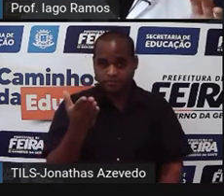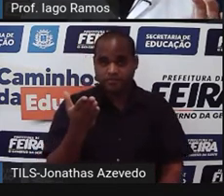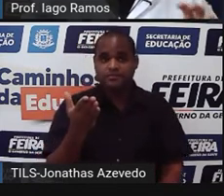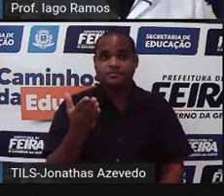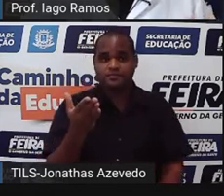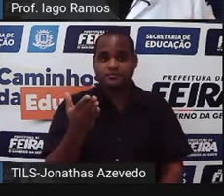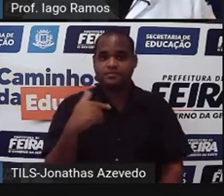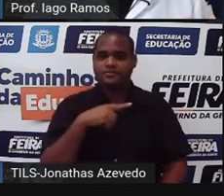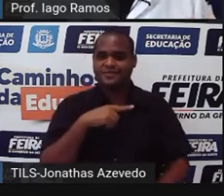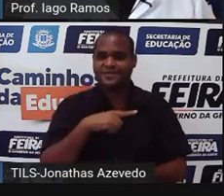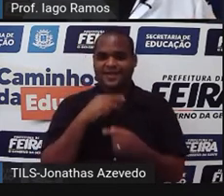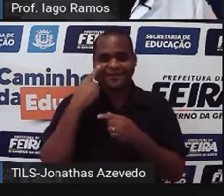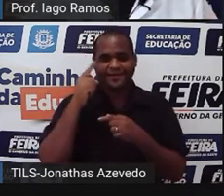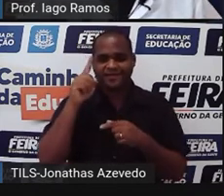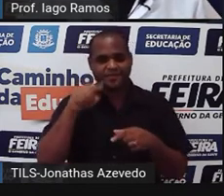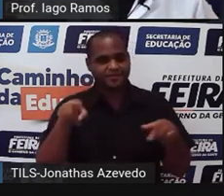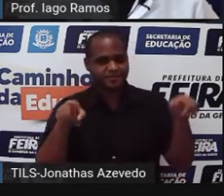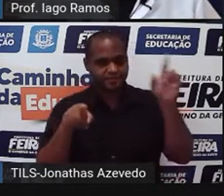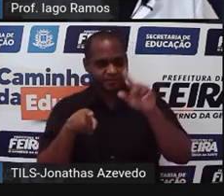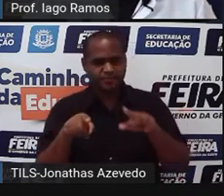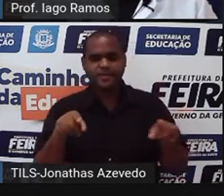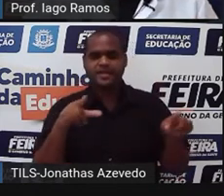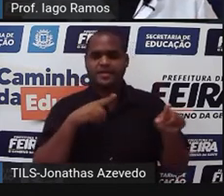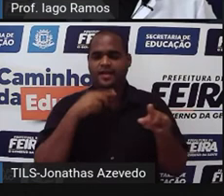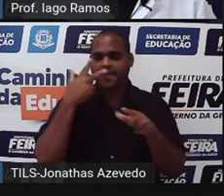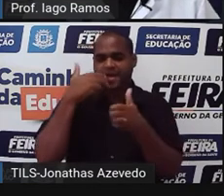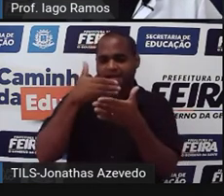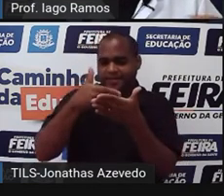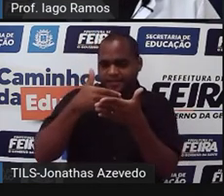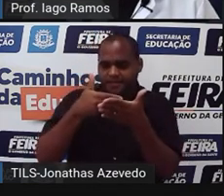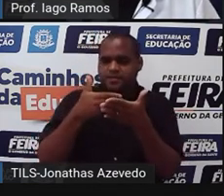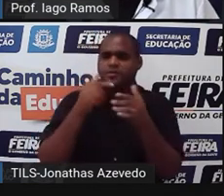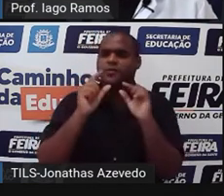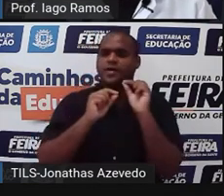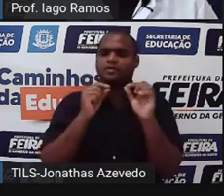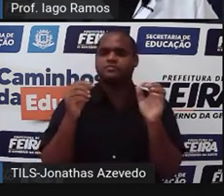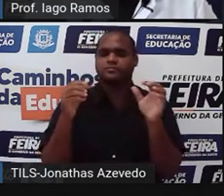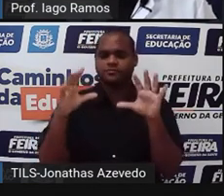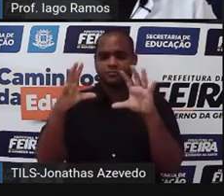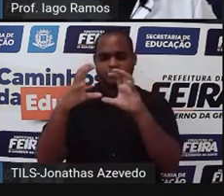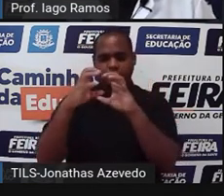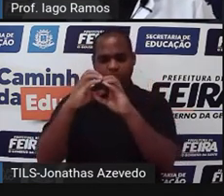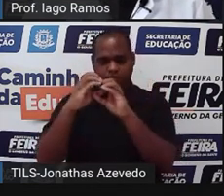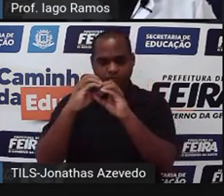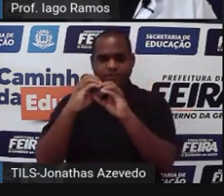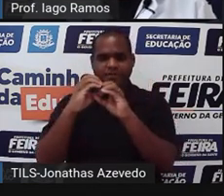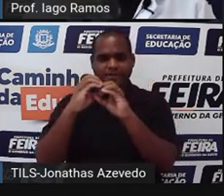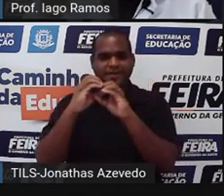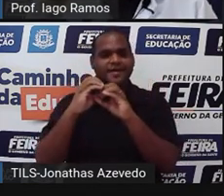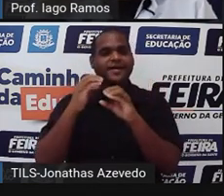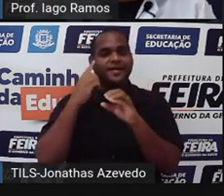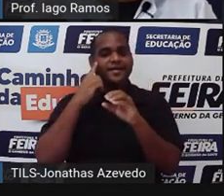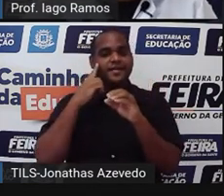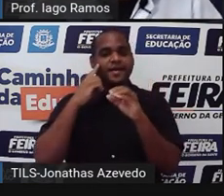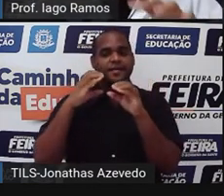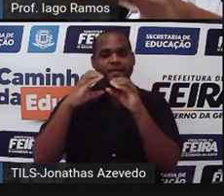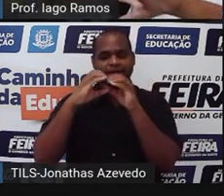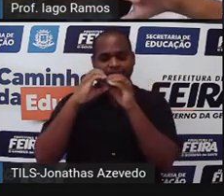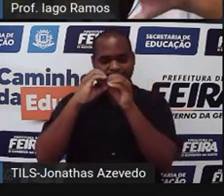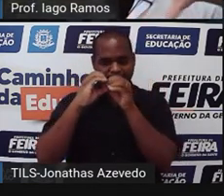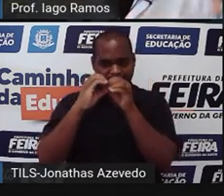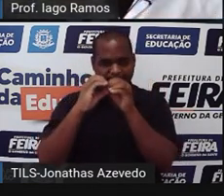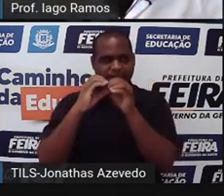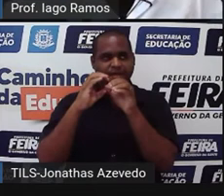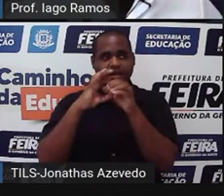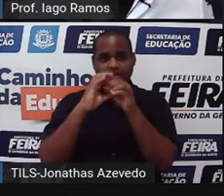O círculo do basquete e o círculo do vôlei. Vou aproximar eles. Mas eu vou aproximar eles de uma maneira que apareça uma parte que